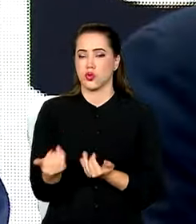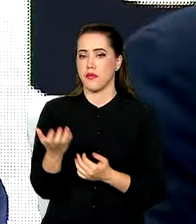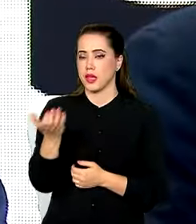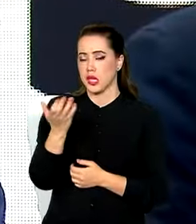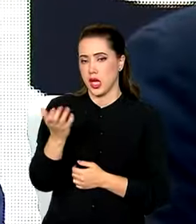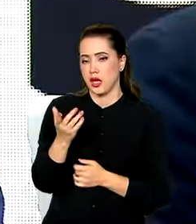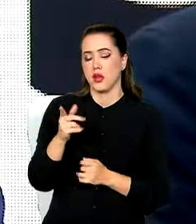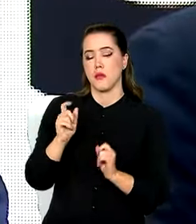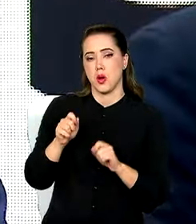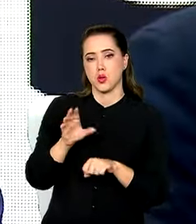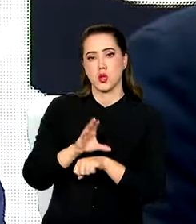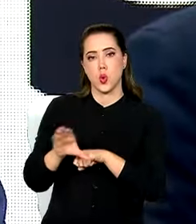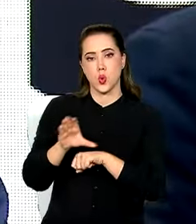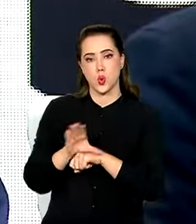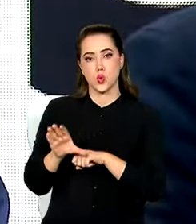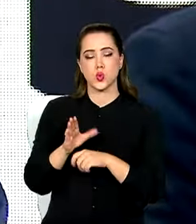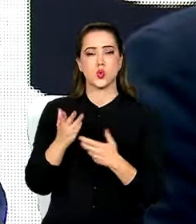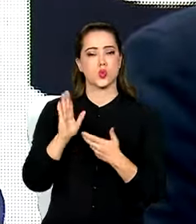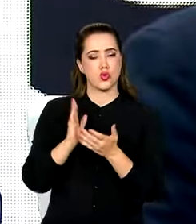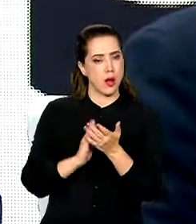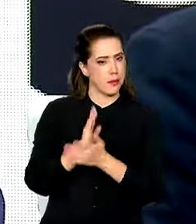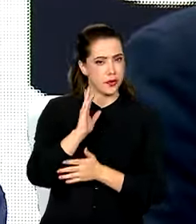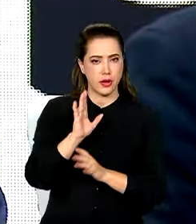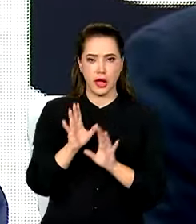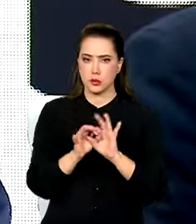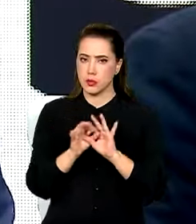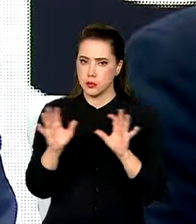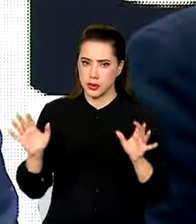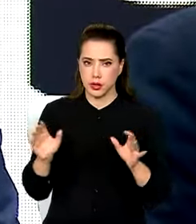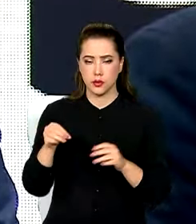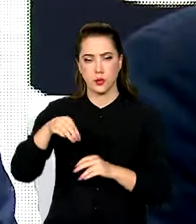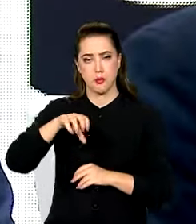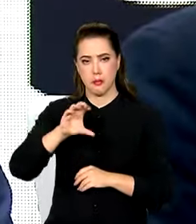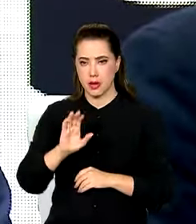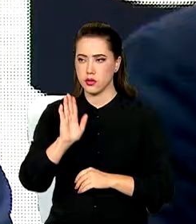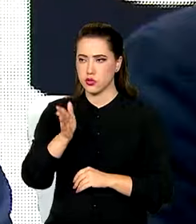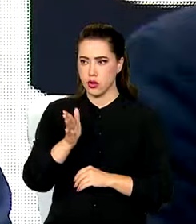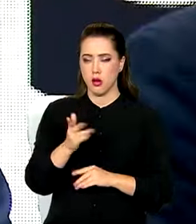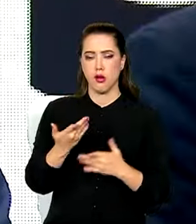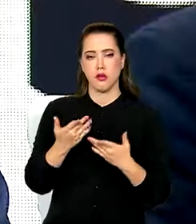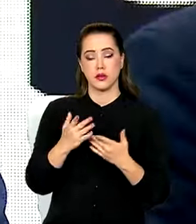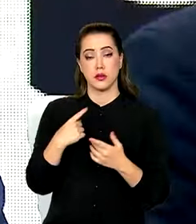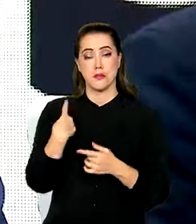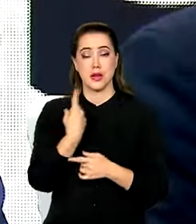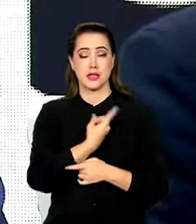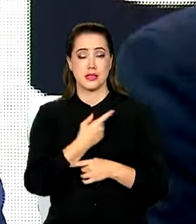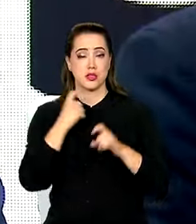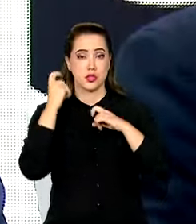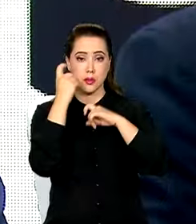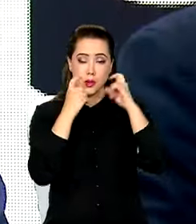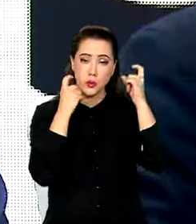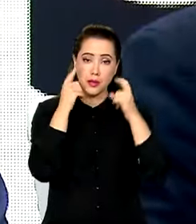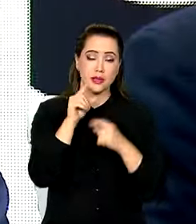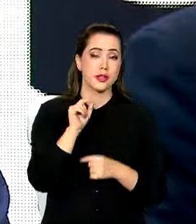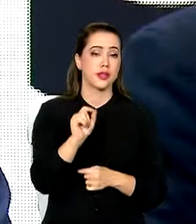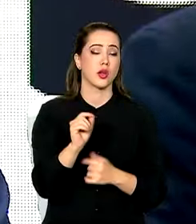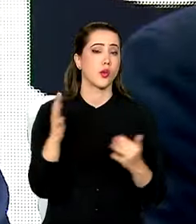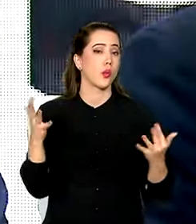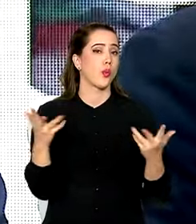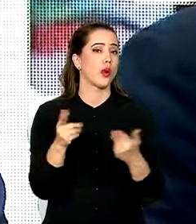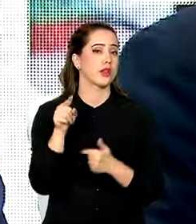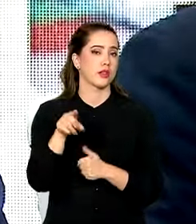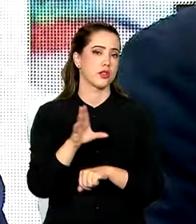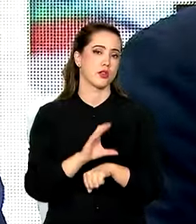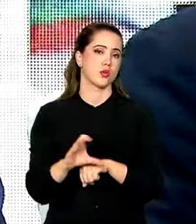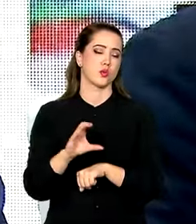queira fazer um curso autorizado, já aprovado. O que nós estamos preocupados, primeiro, é com a qualidade desse